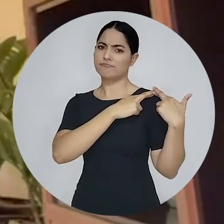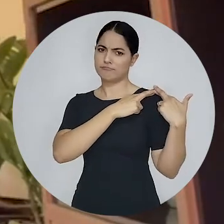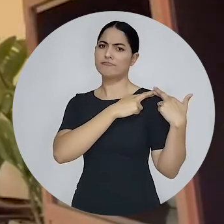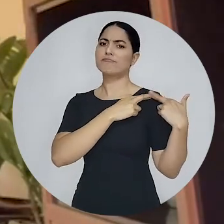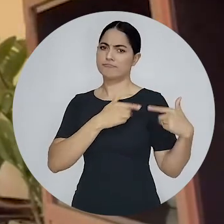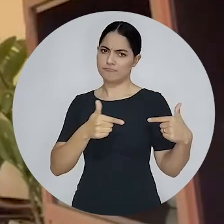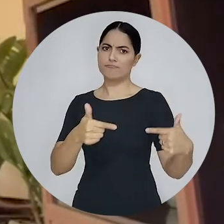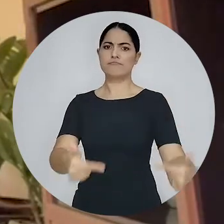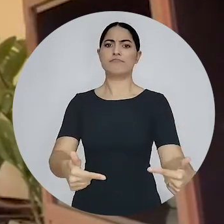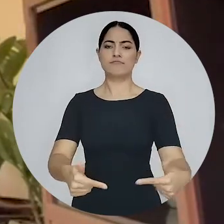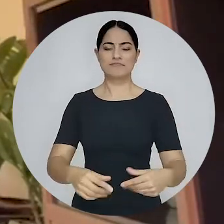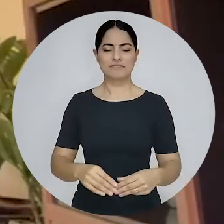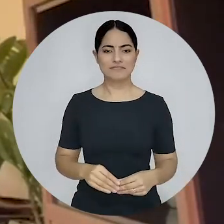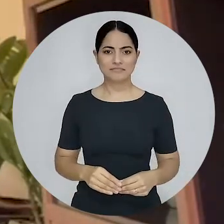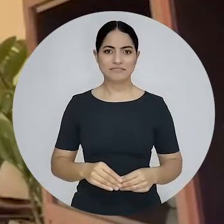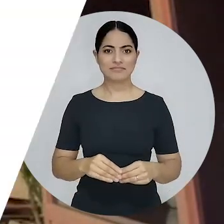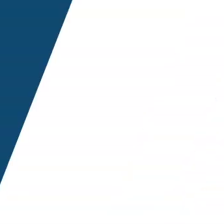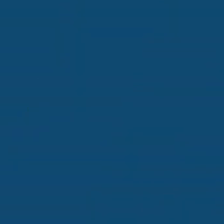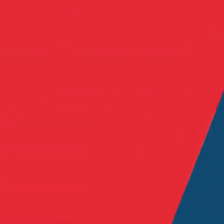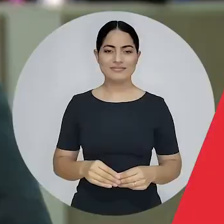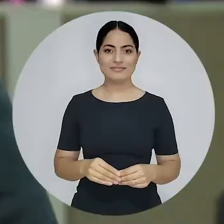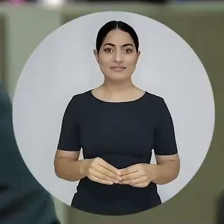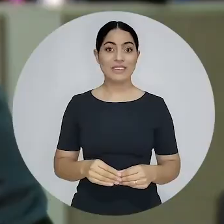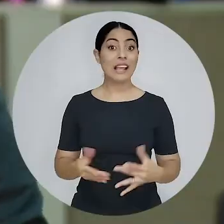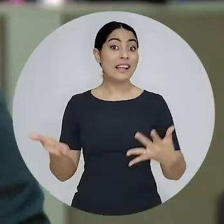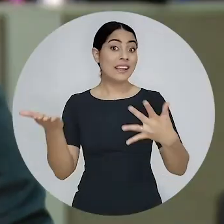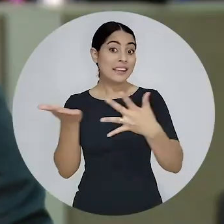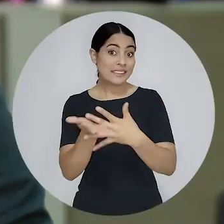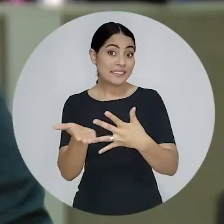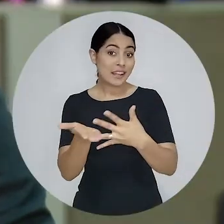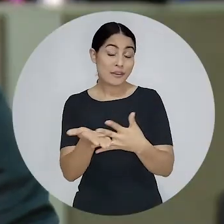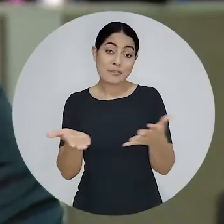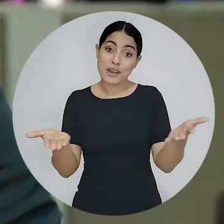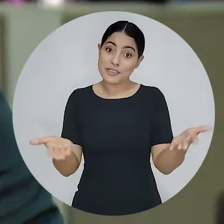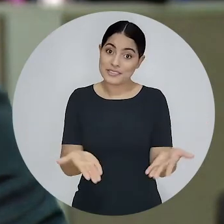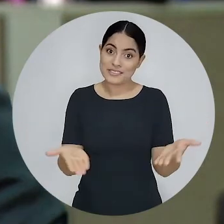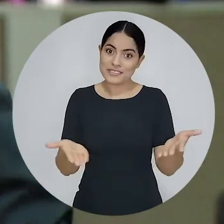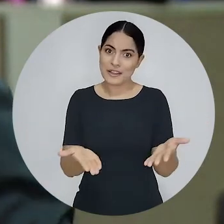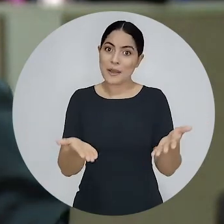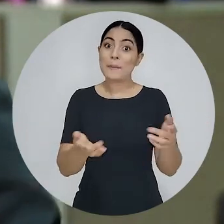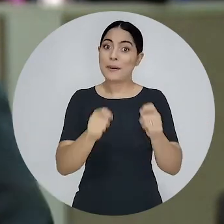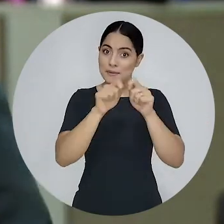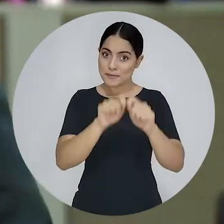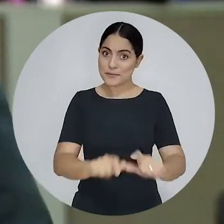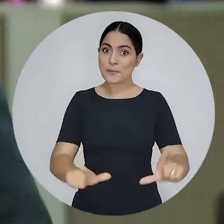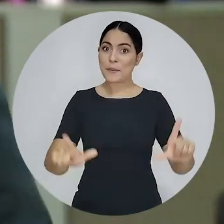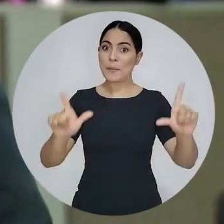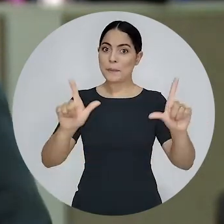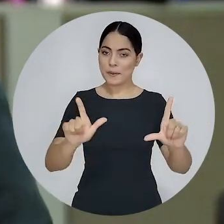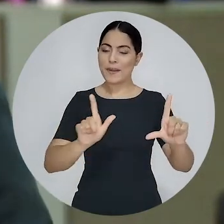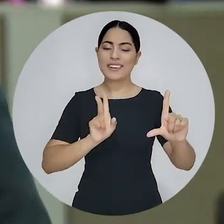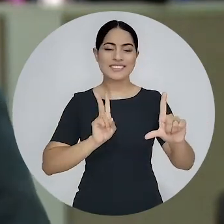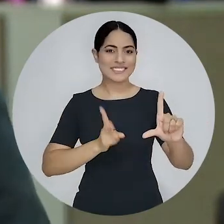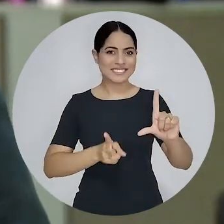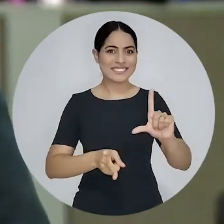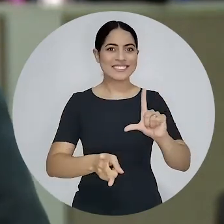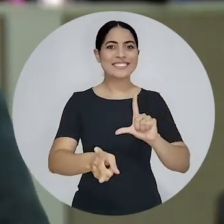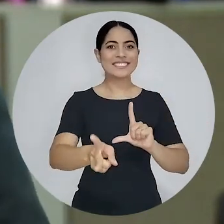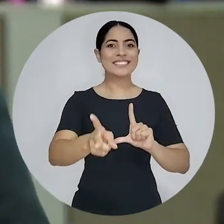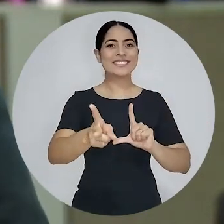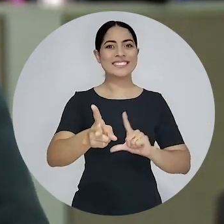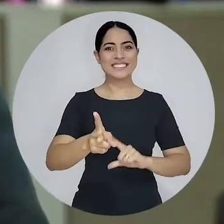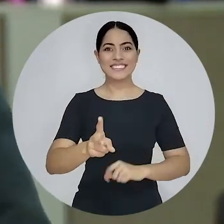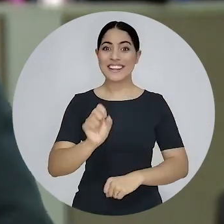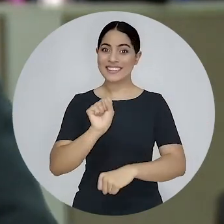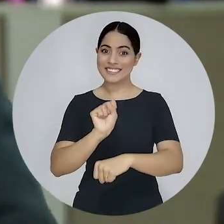responsabilidade social e democrática. Agora nós vamos para um breve intervalo e voltamos em instantes com